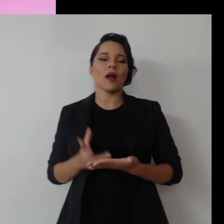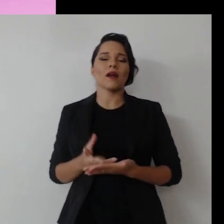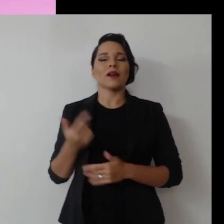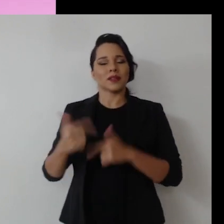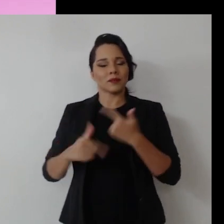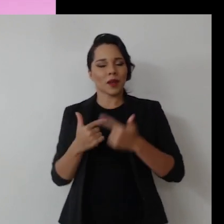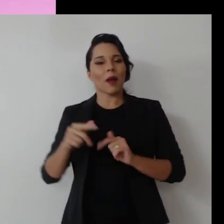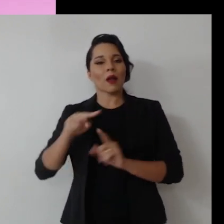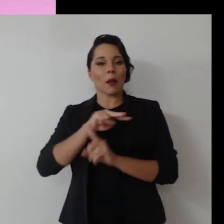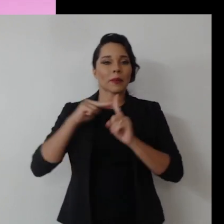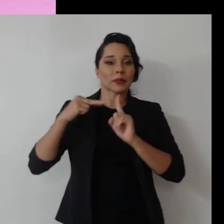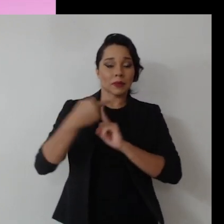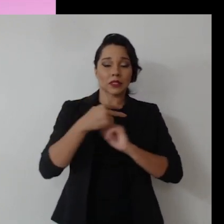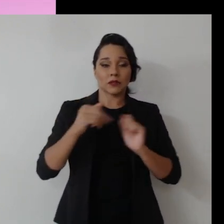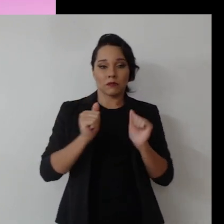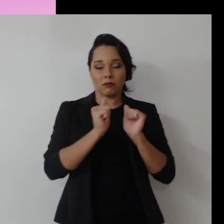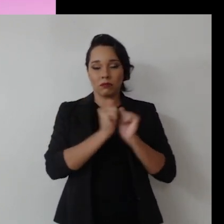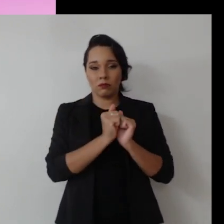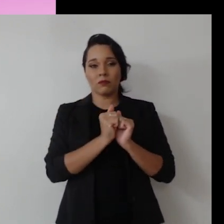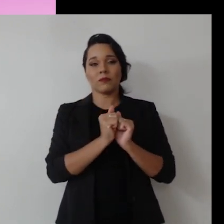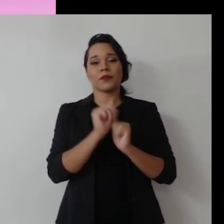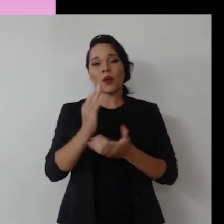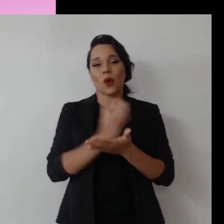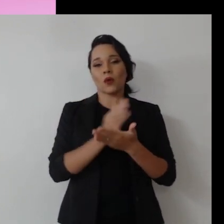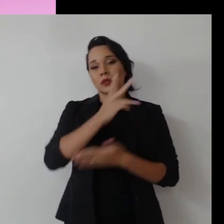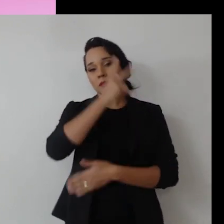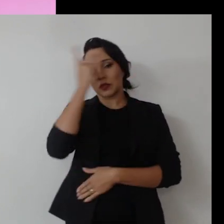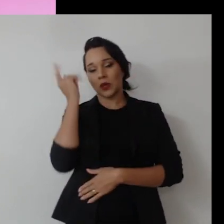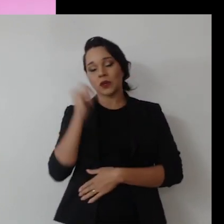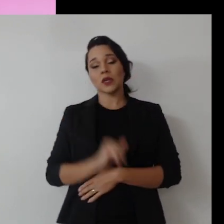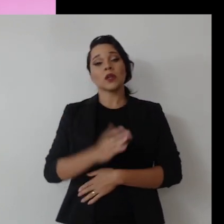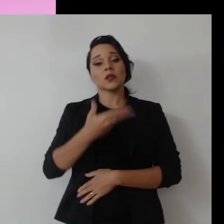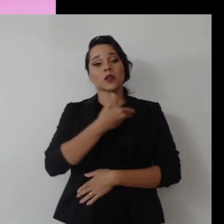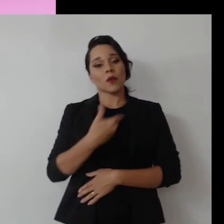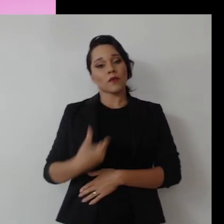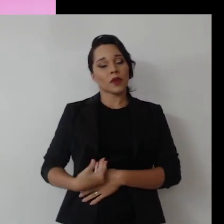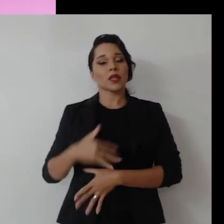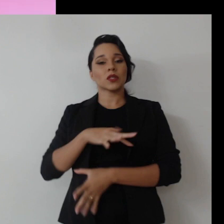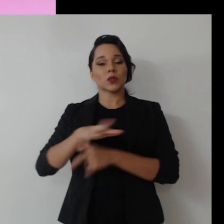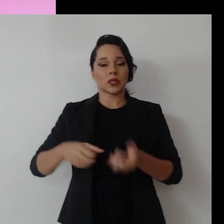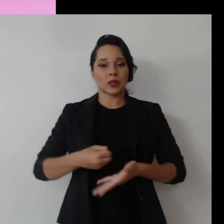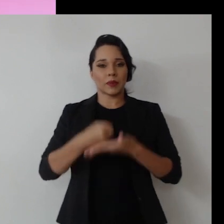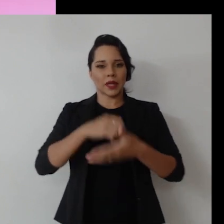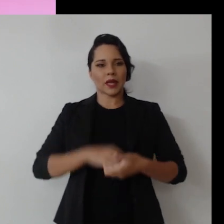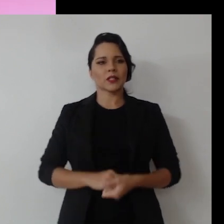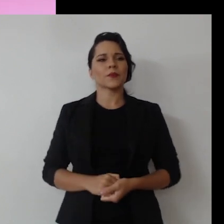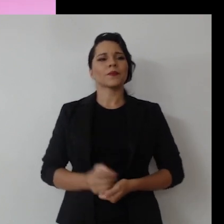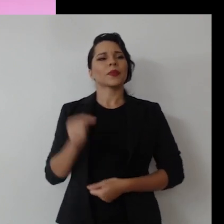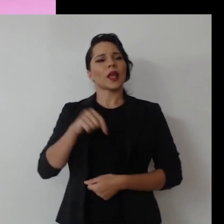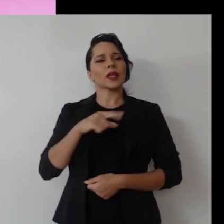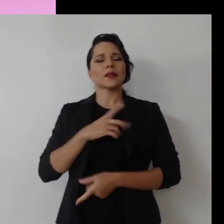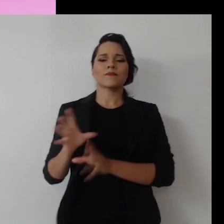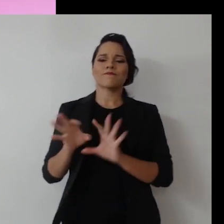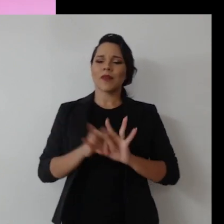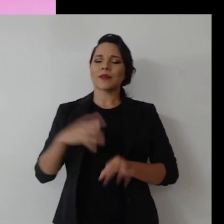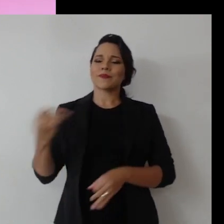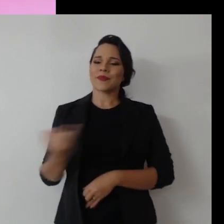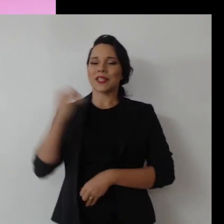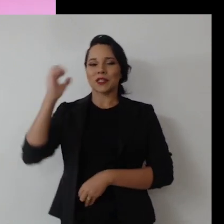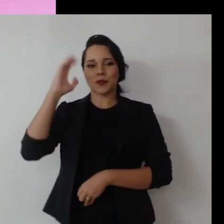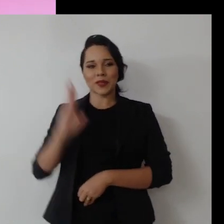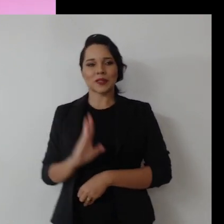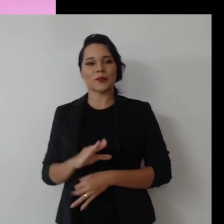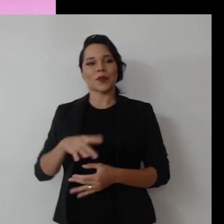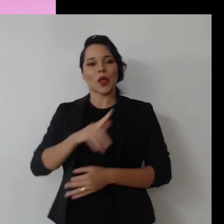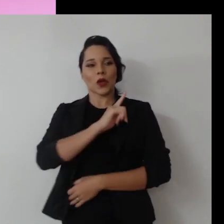Eu sempre trabalho com a perspectiva, junto com alguns colegas também, de governança e sustentabilidade. Inclusive, é tema do meu livro O Elo Necessário no